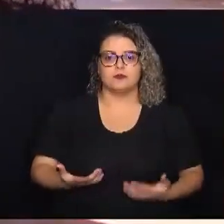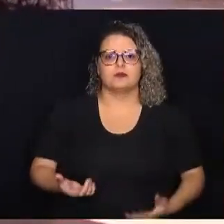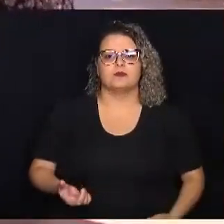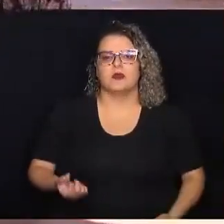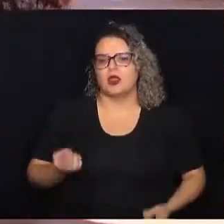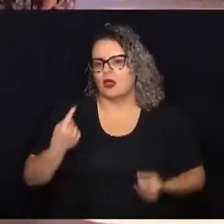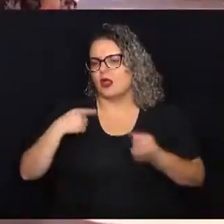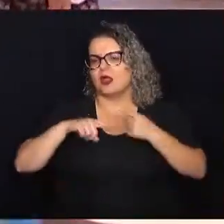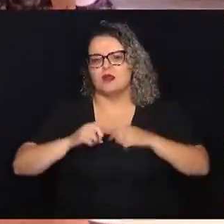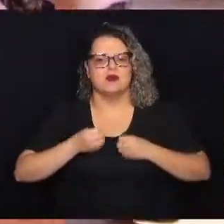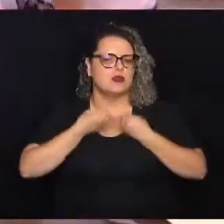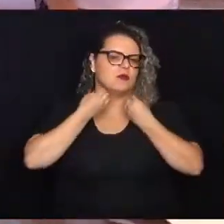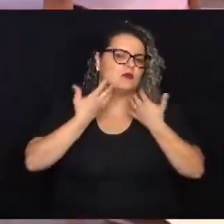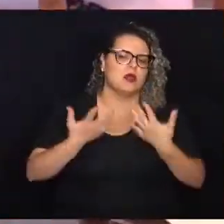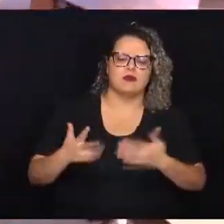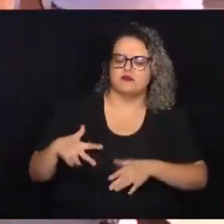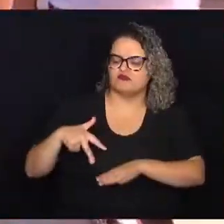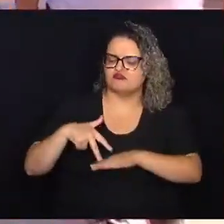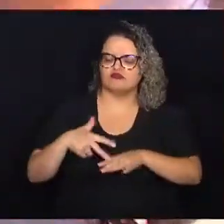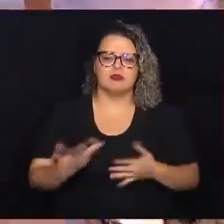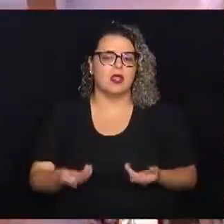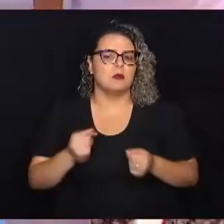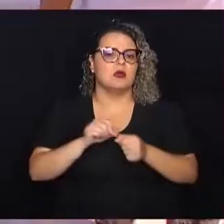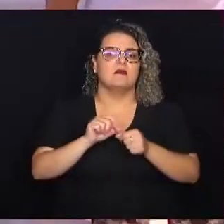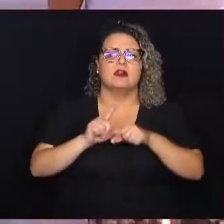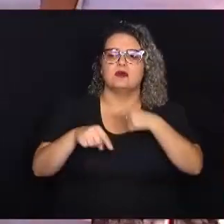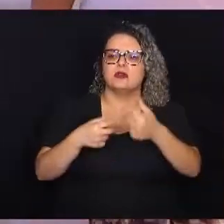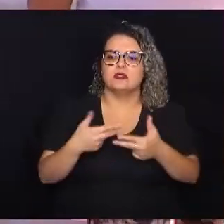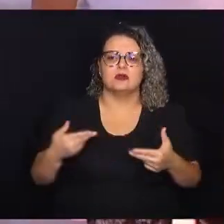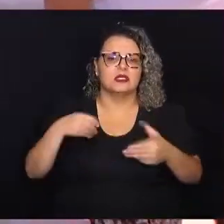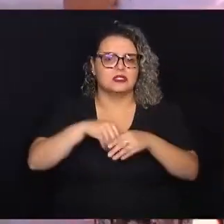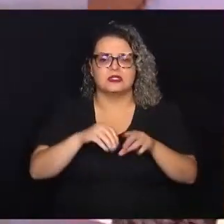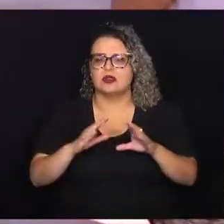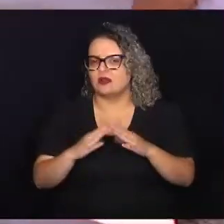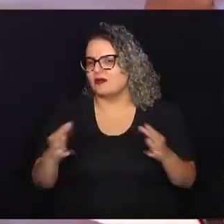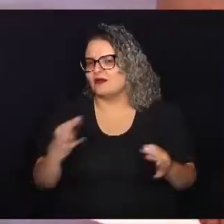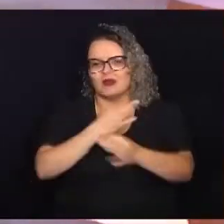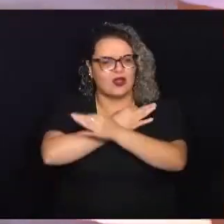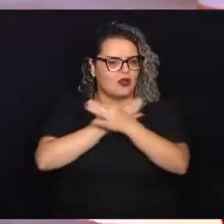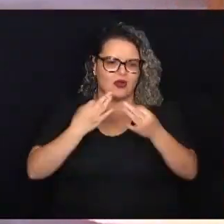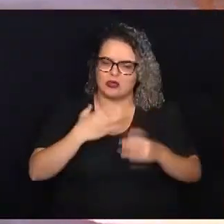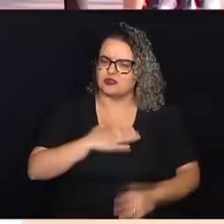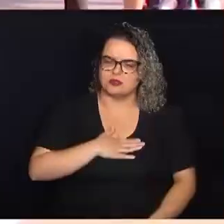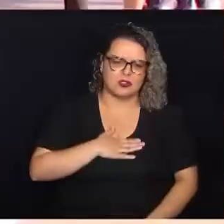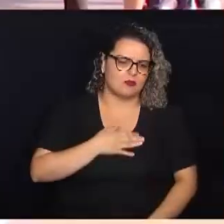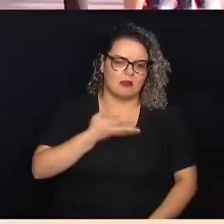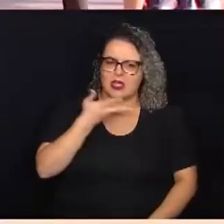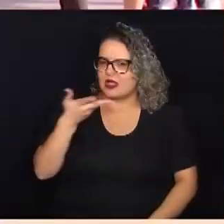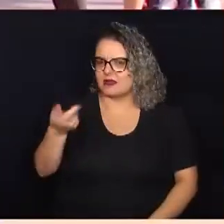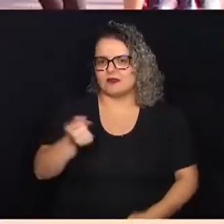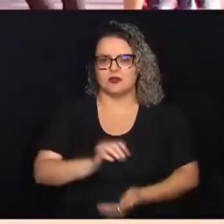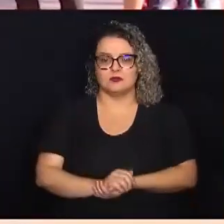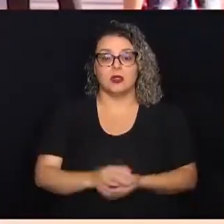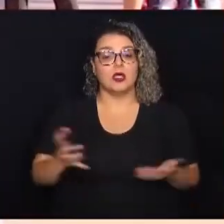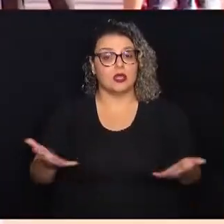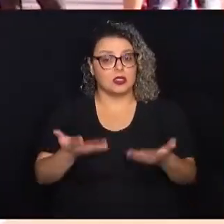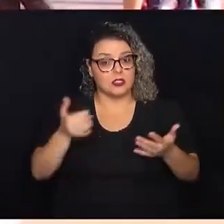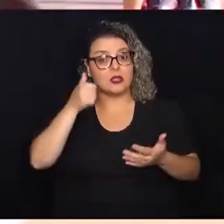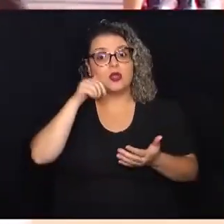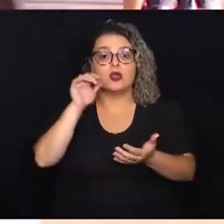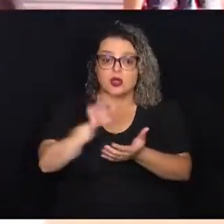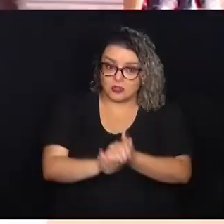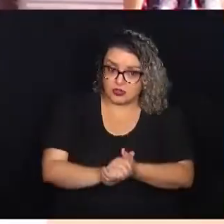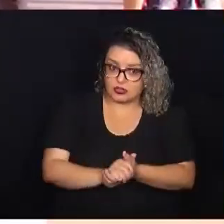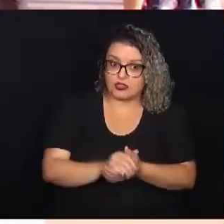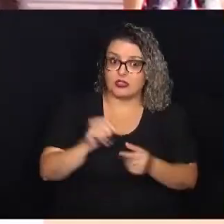bem disposta, pra fazer os outros afazeres de casa, então foi ótimo, pra mim tá sendo muito bom. Incentivado pela esposa, já